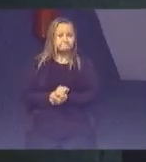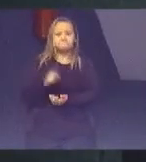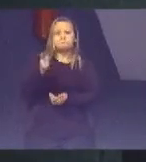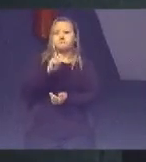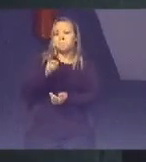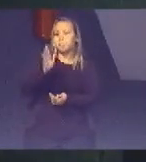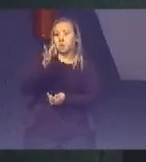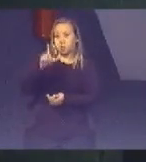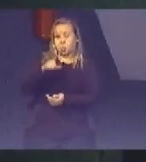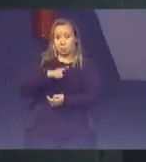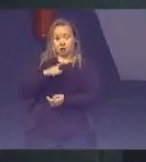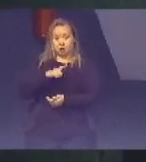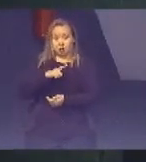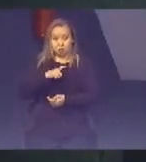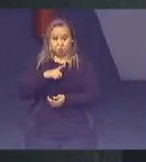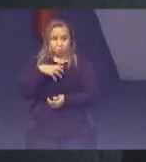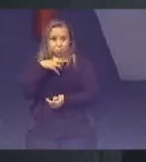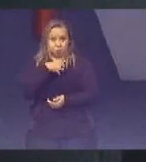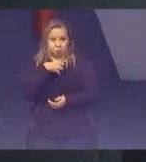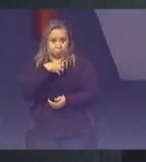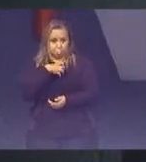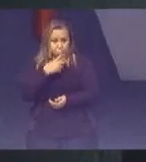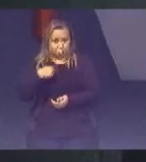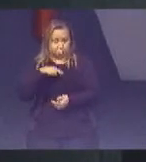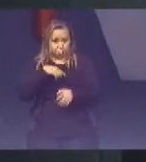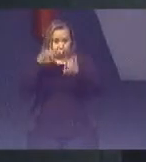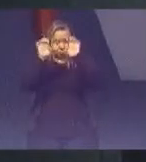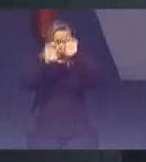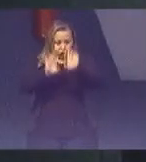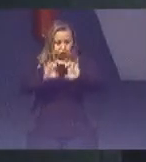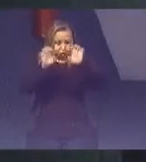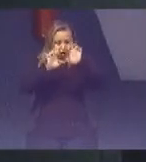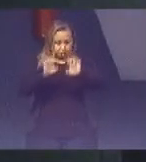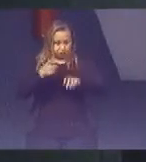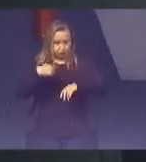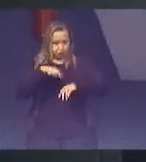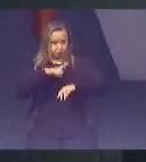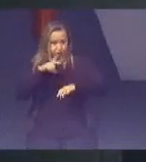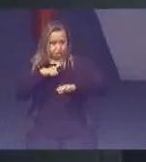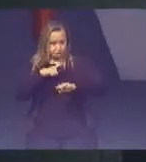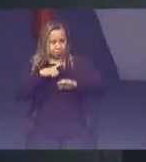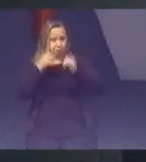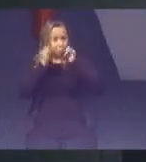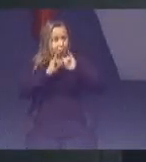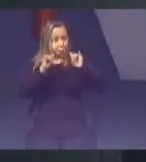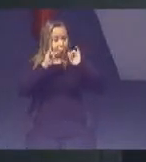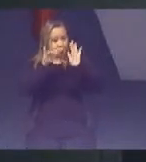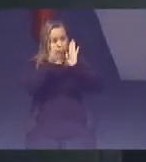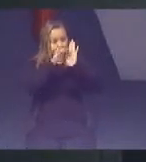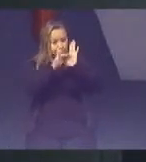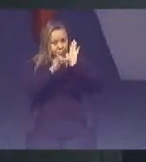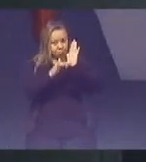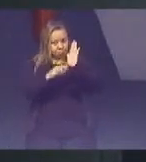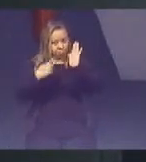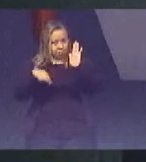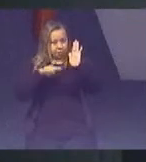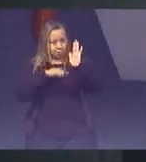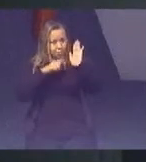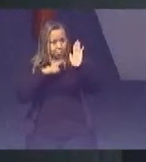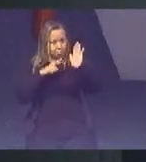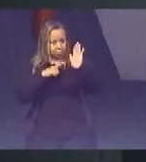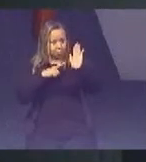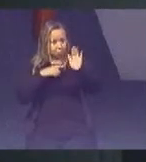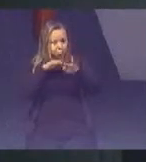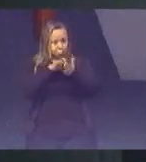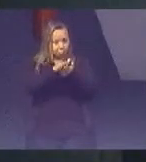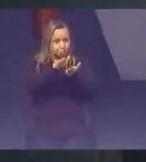É a forma Como nós estamos Estruturando Que nós temos Os dados Que nós temos Indexados aos ODS E mais do